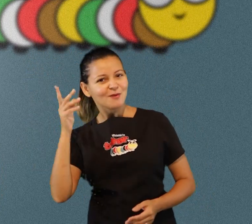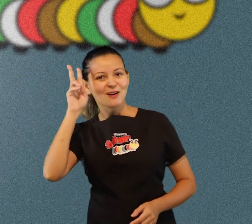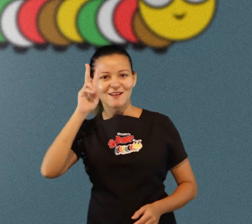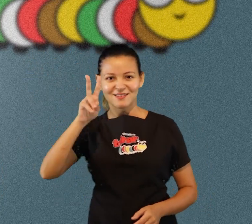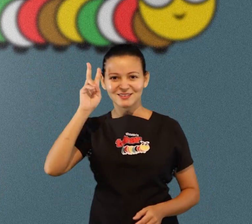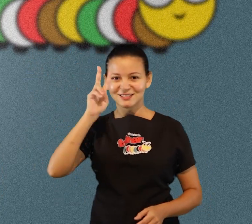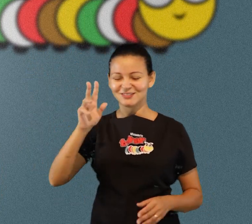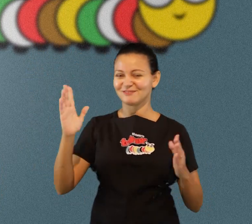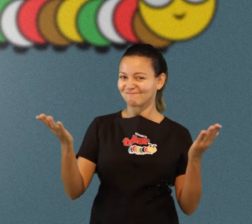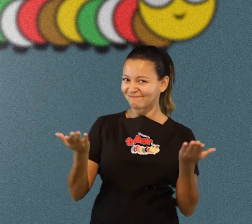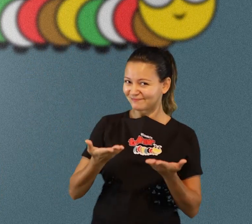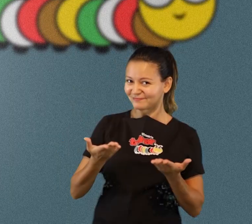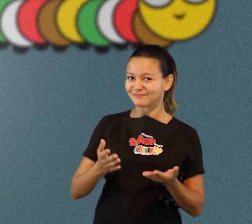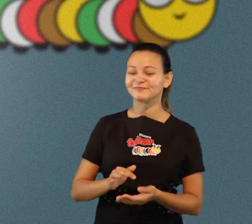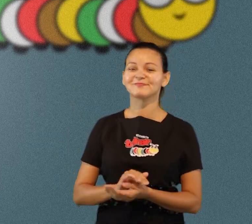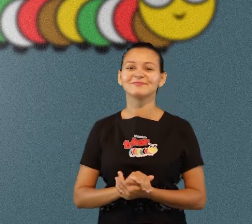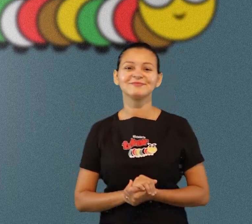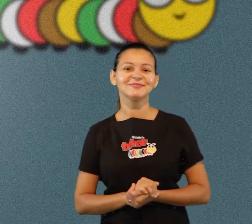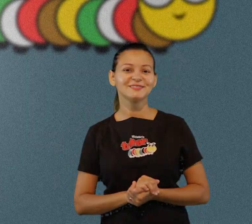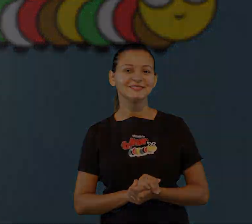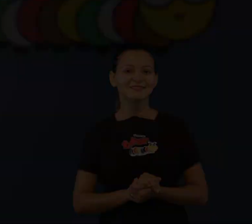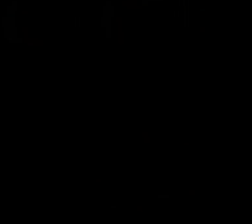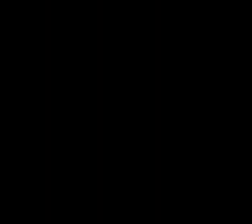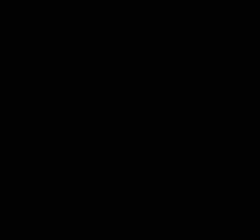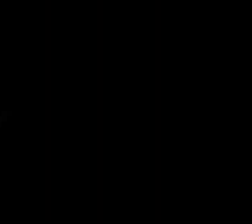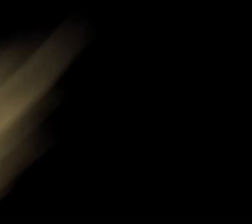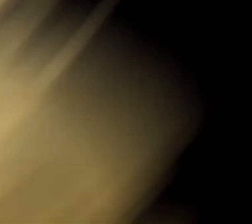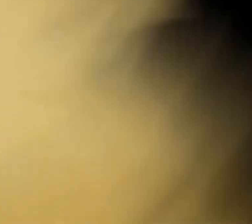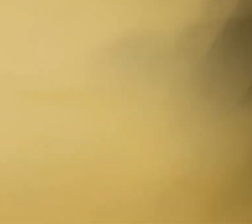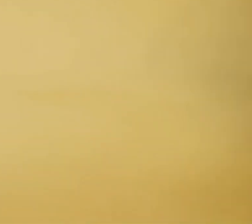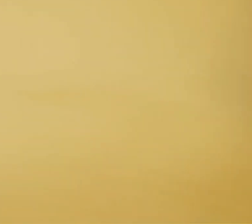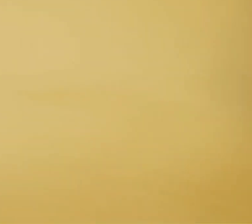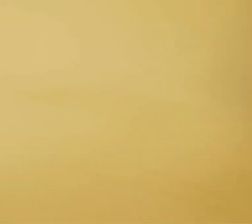feliz com você então vamos lá para essa história